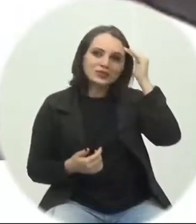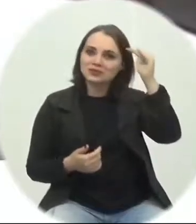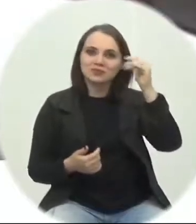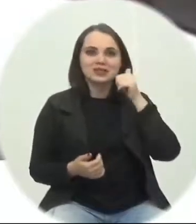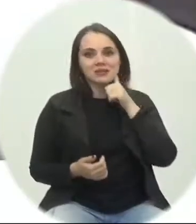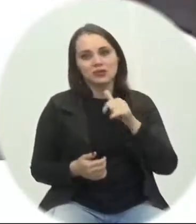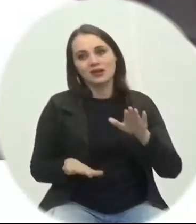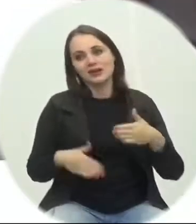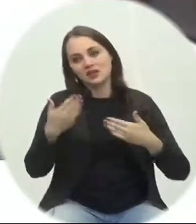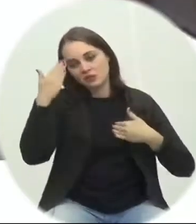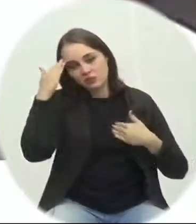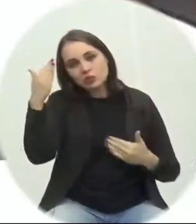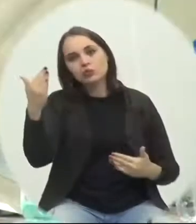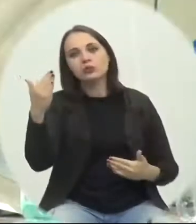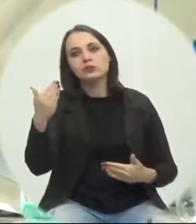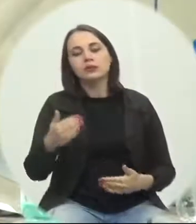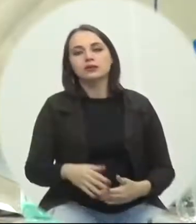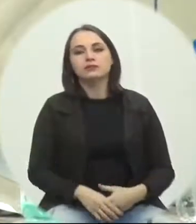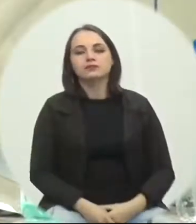isso, mas muito obrigado, presidente.